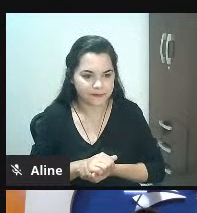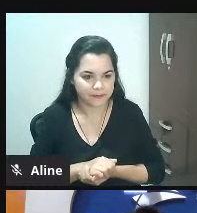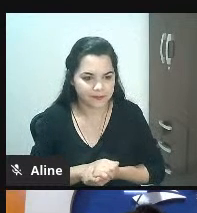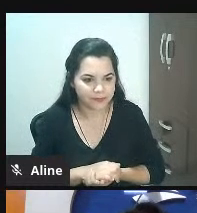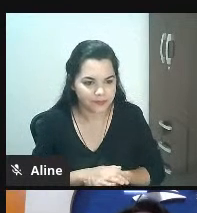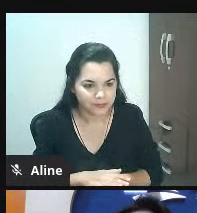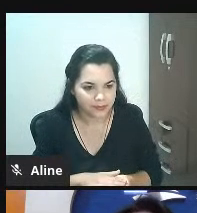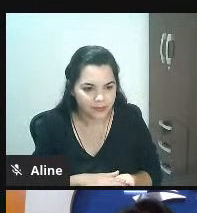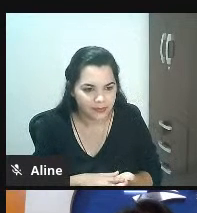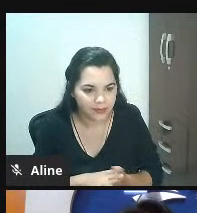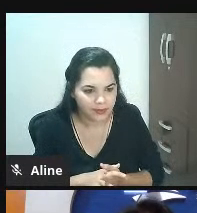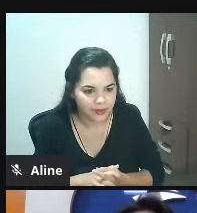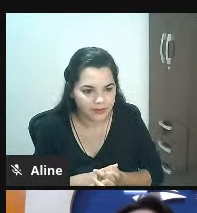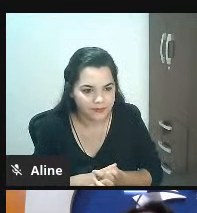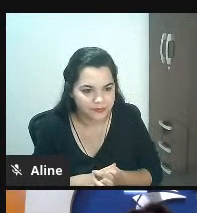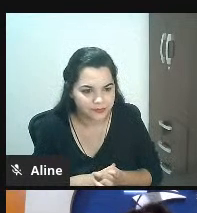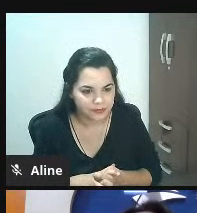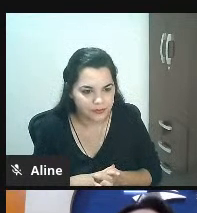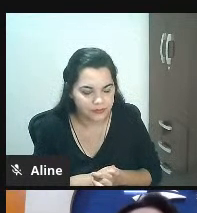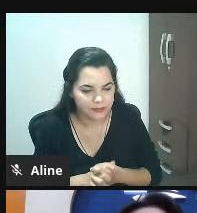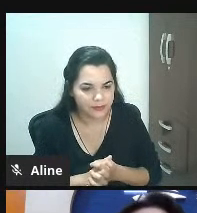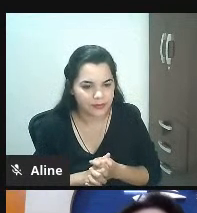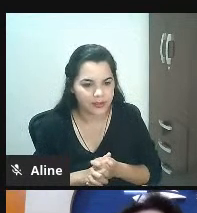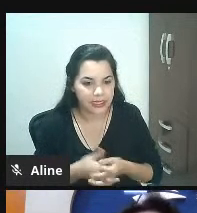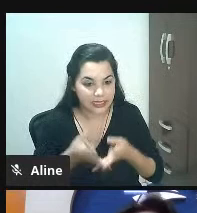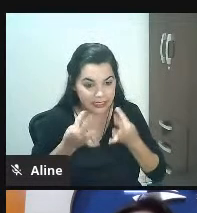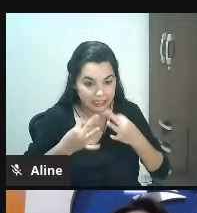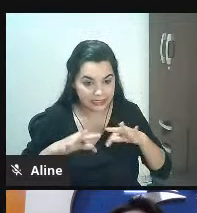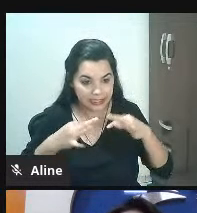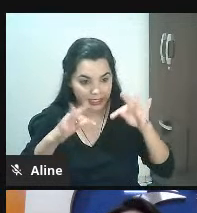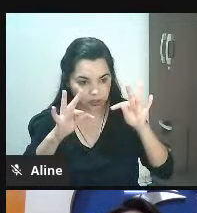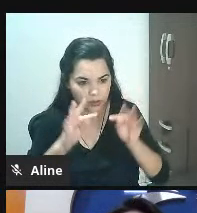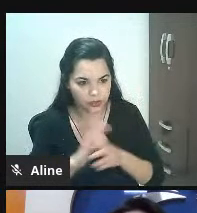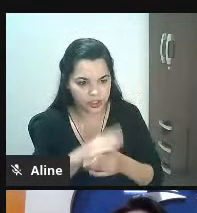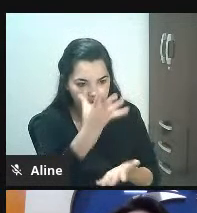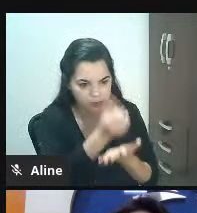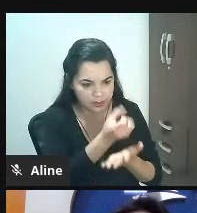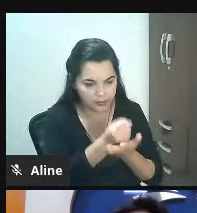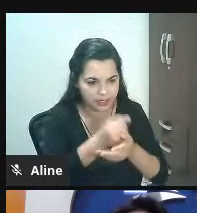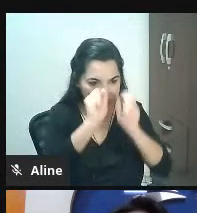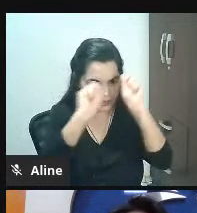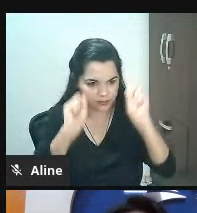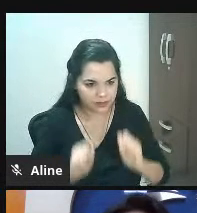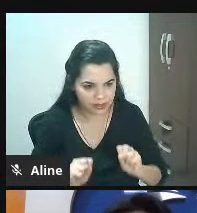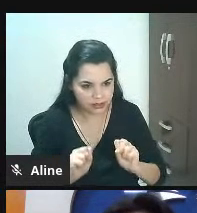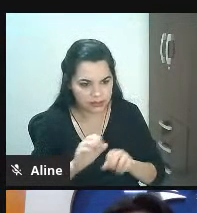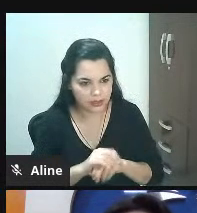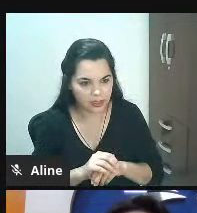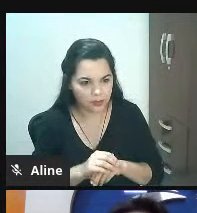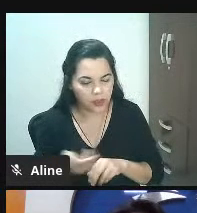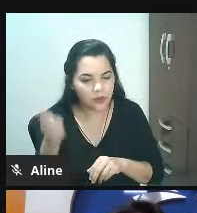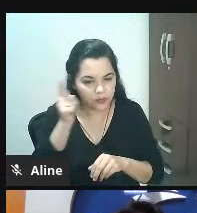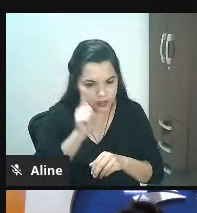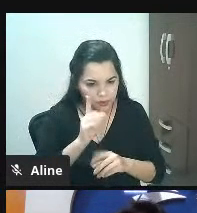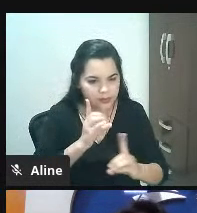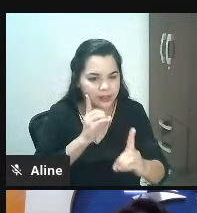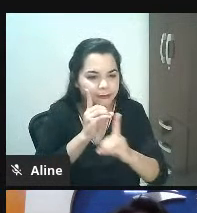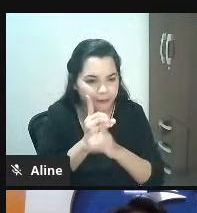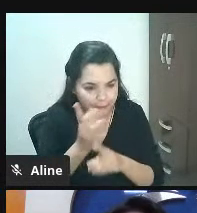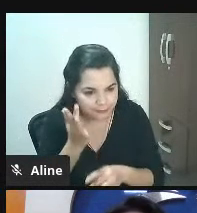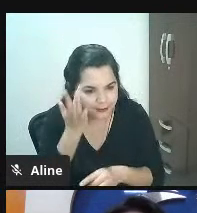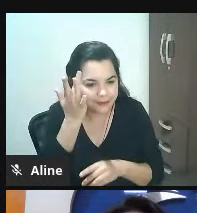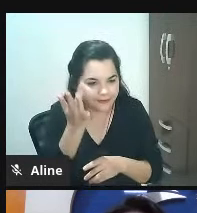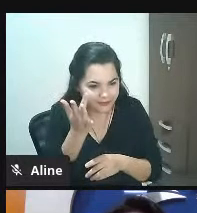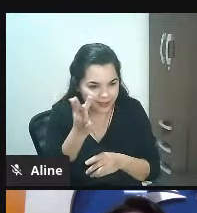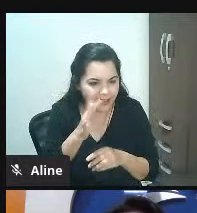as ferramentas que você citou tanto o Canva quanto o Tracto são ferramentas de fácil acesso super